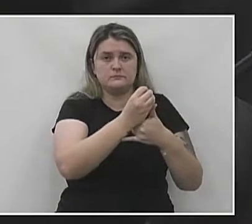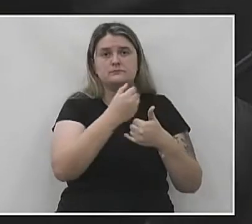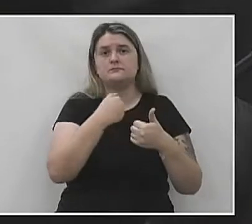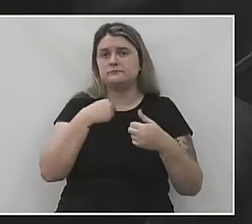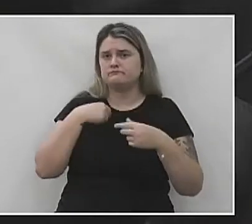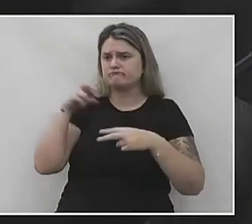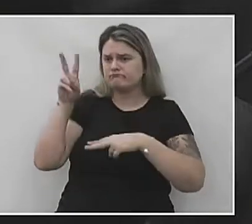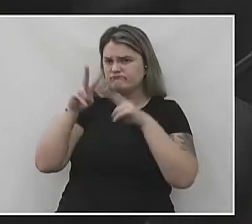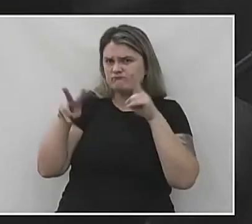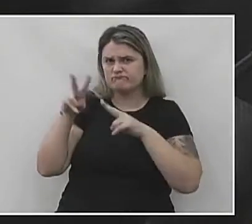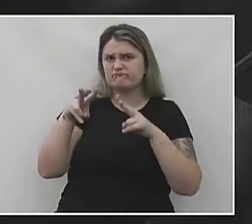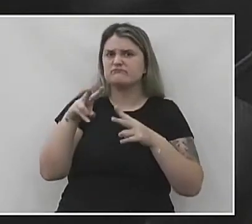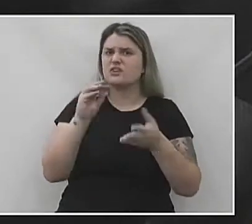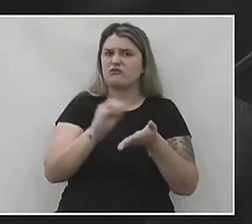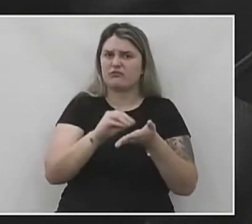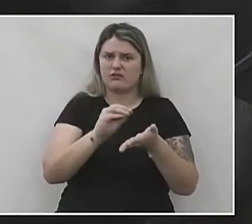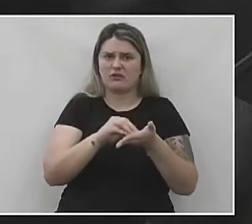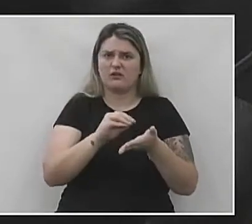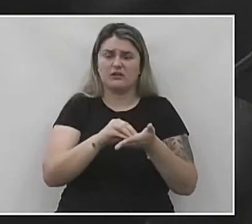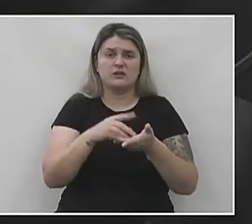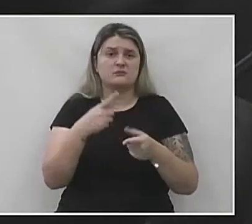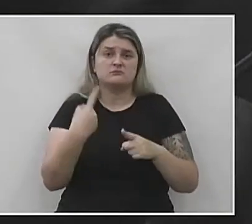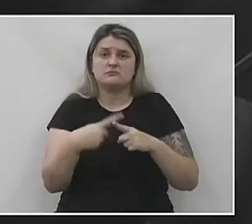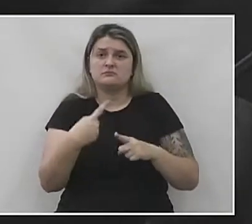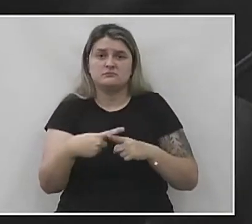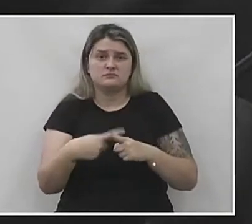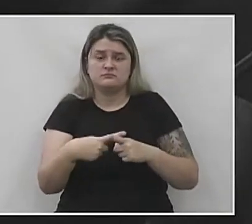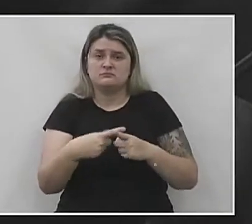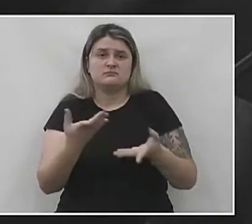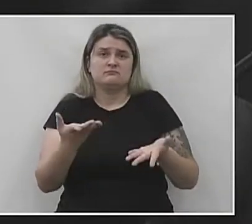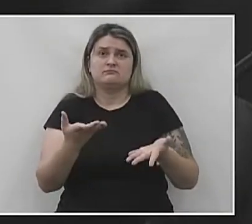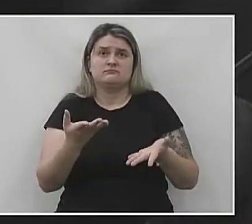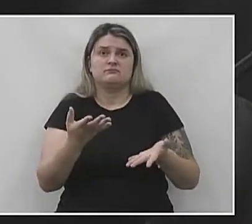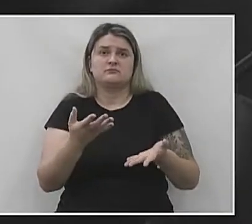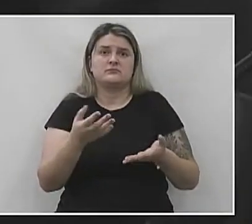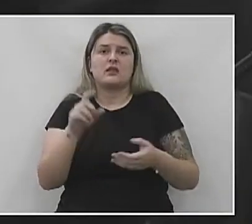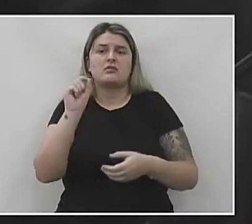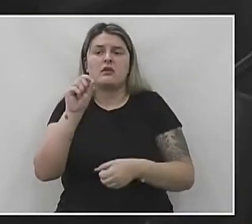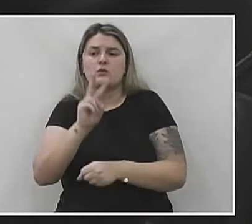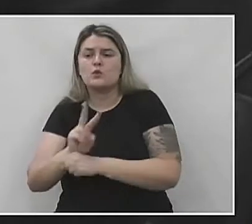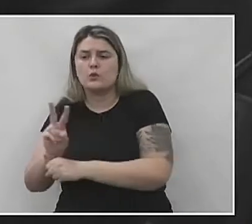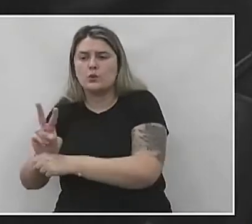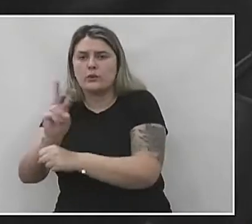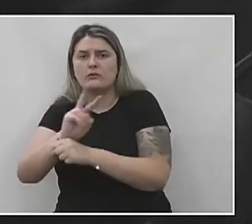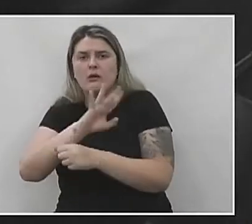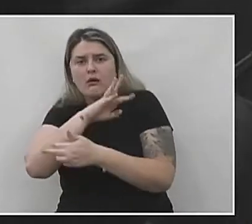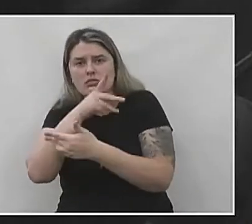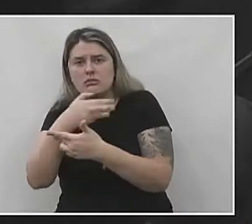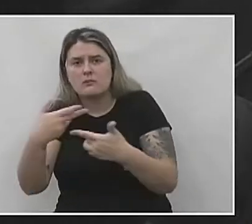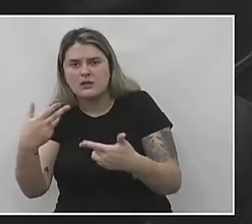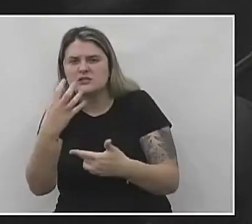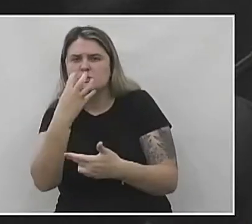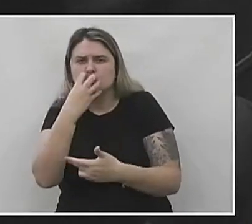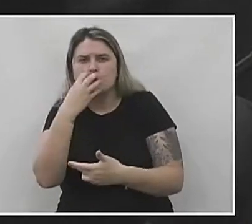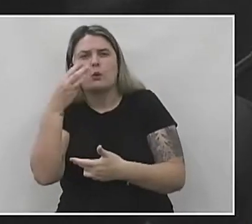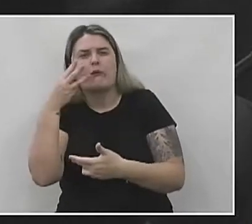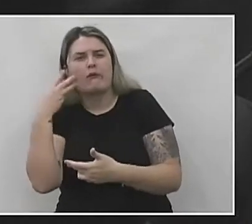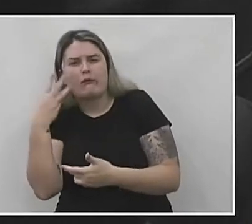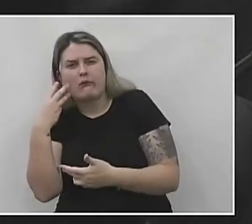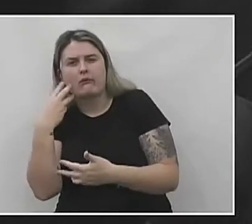ver está deixando a desejar, porque os protetores de animais